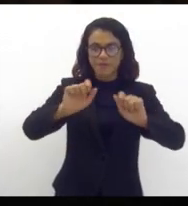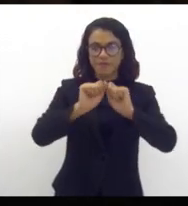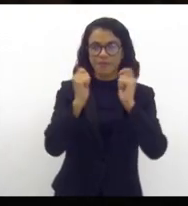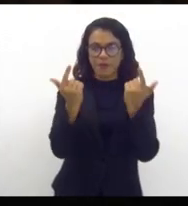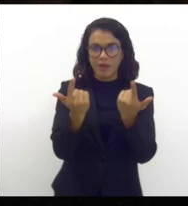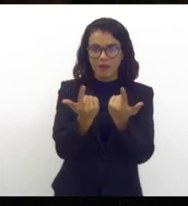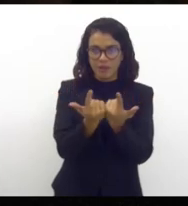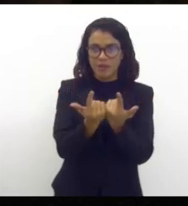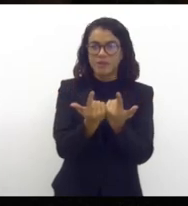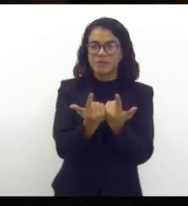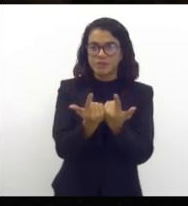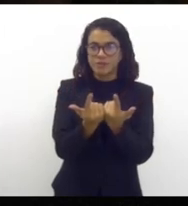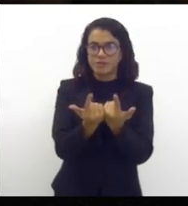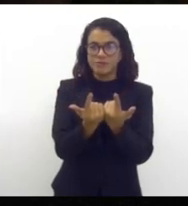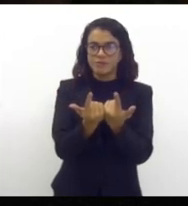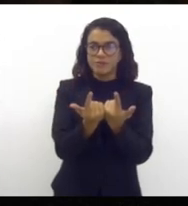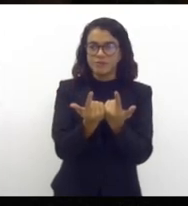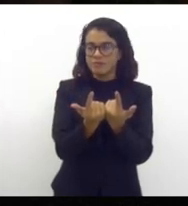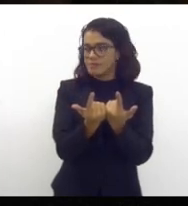Alerje,